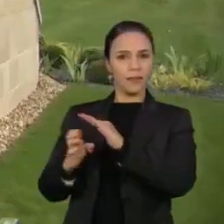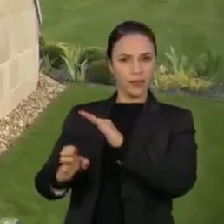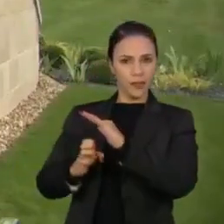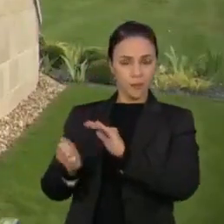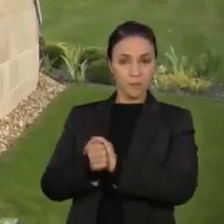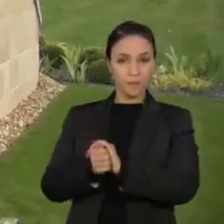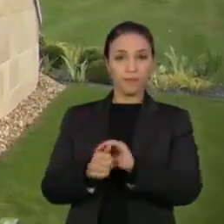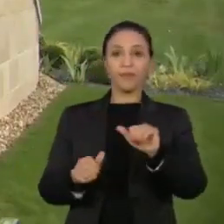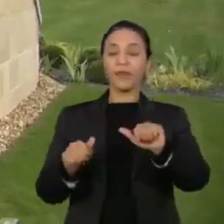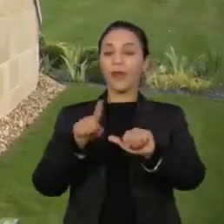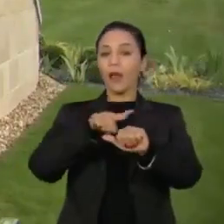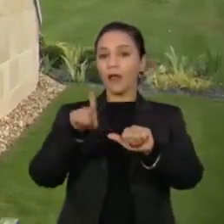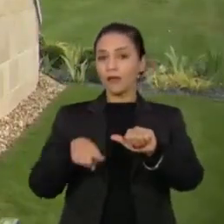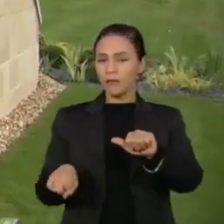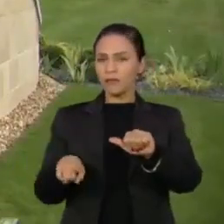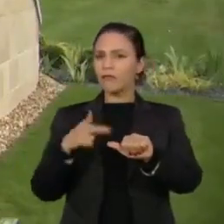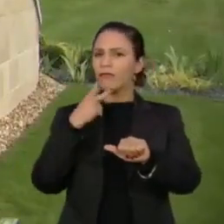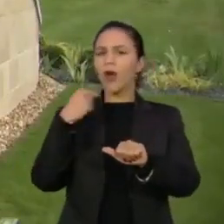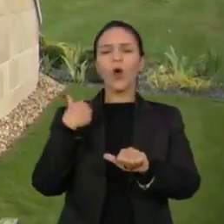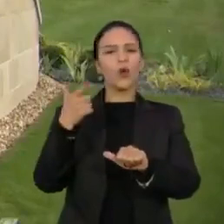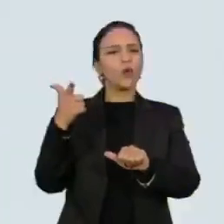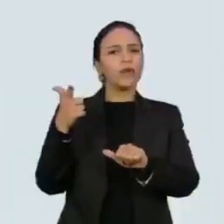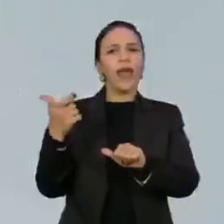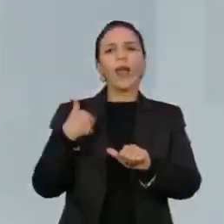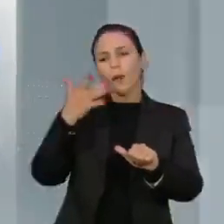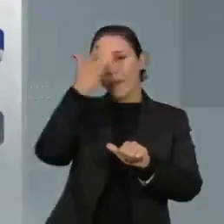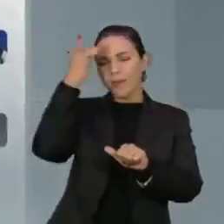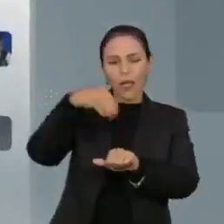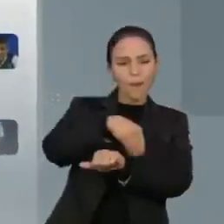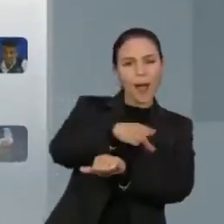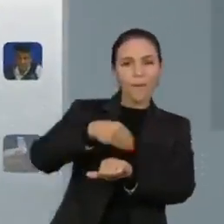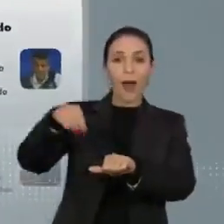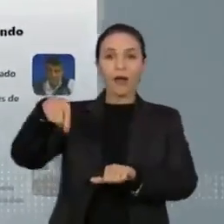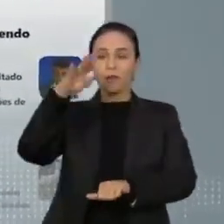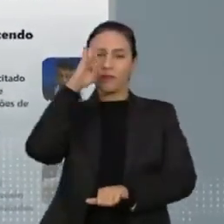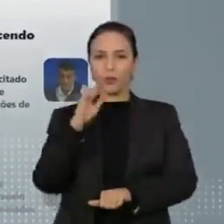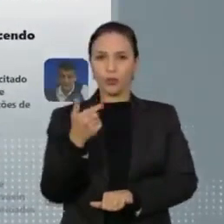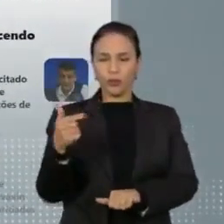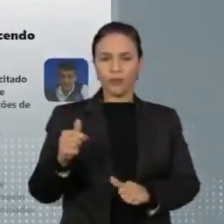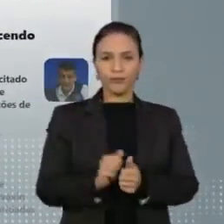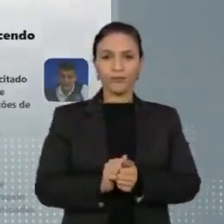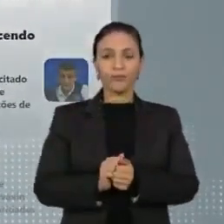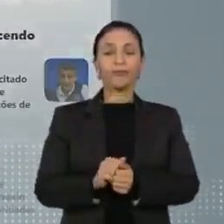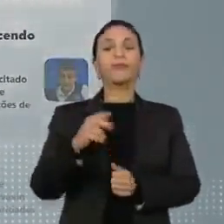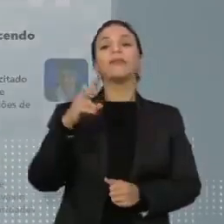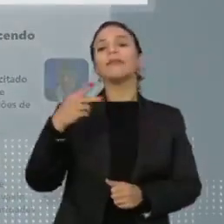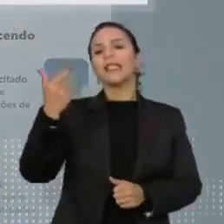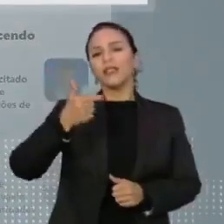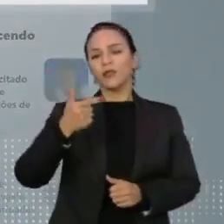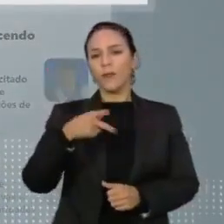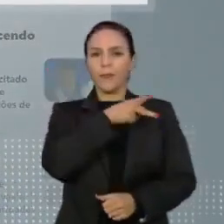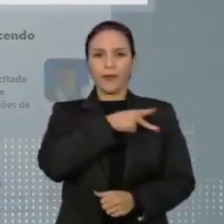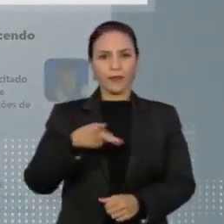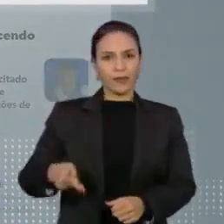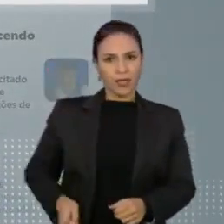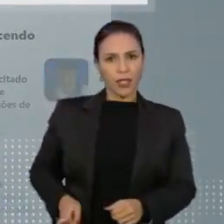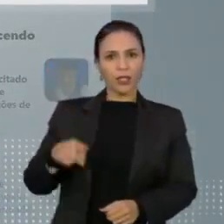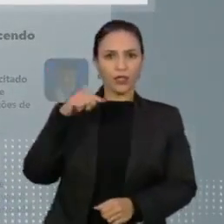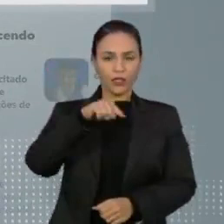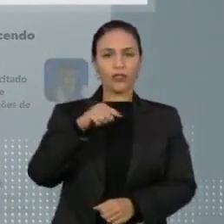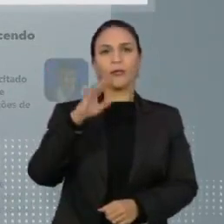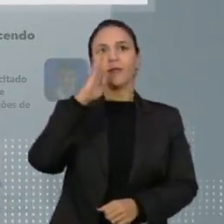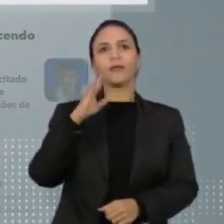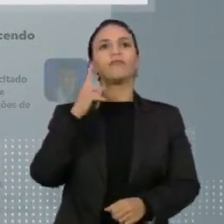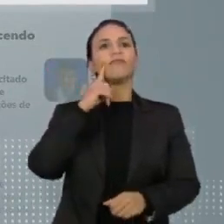A AstraZeneca diz que não tem intermediários no Brasil. Pelo Twitter, o vice-presidente da CPI da Covid-19, Randolfo Rodrigues, escreveu,